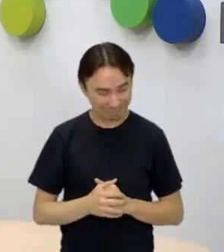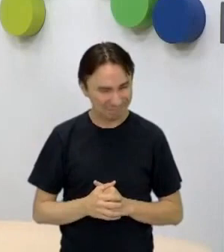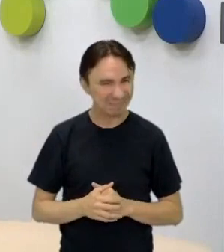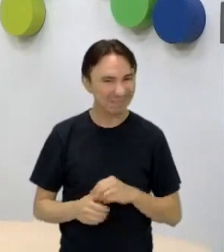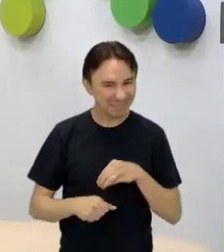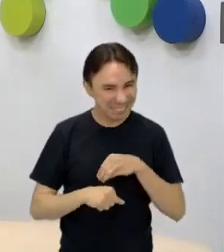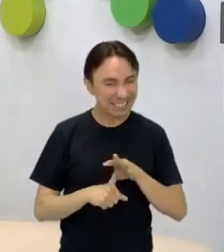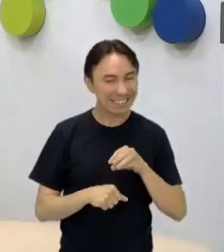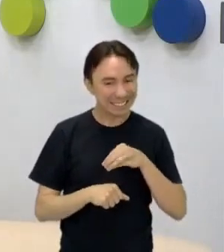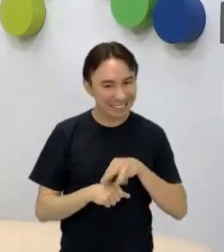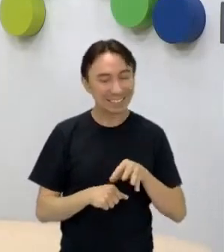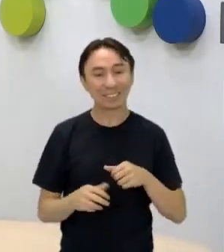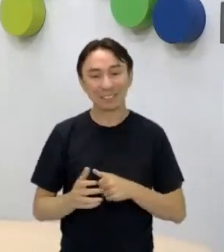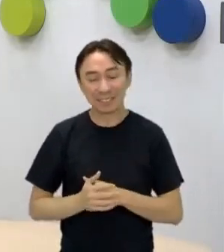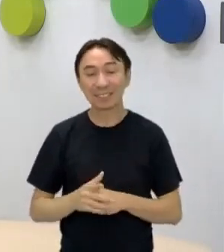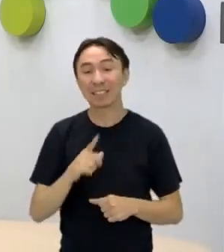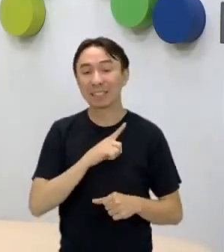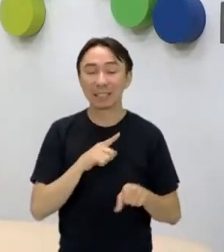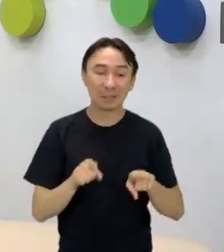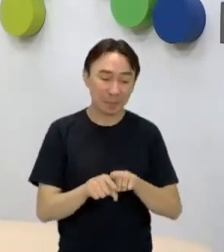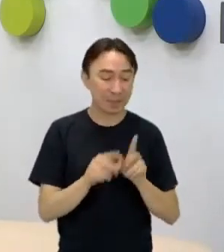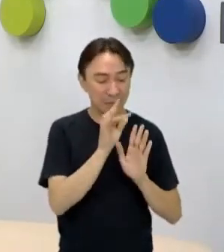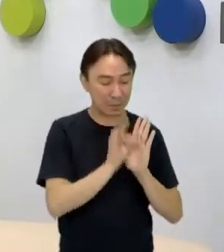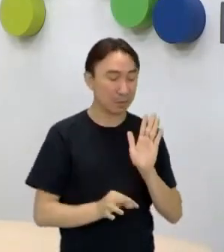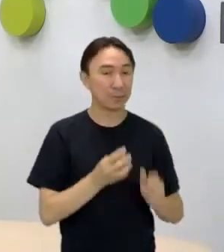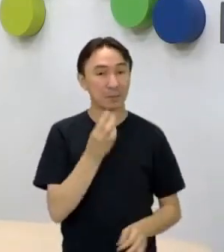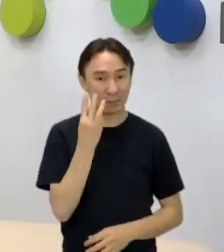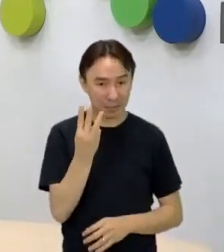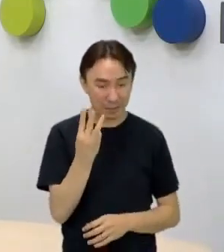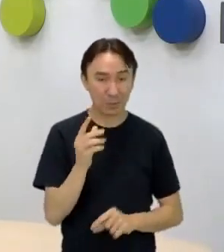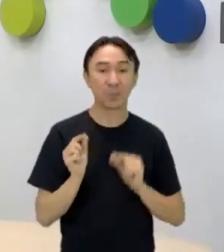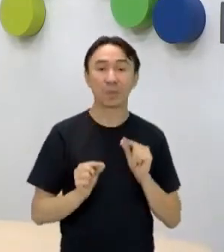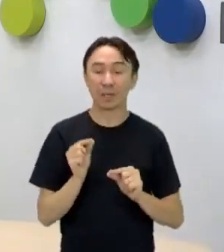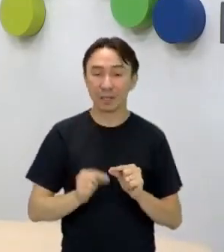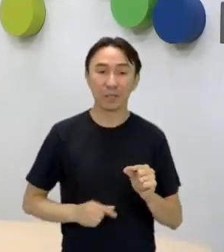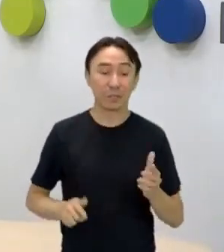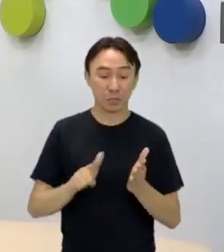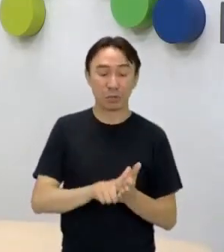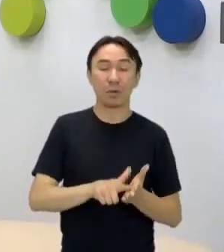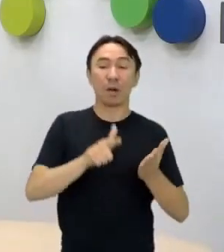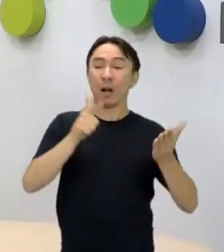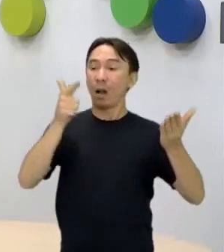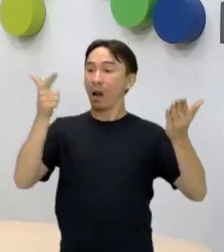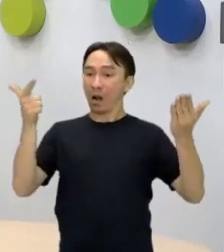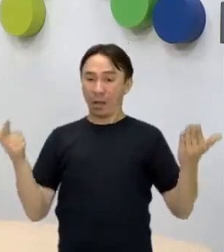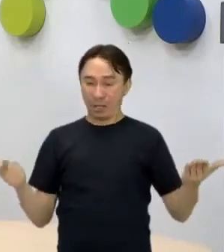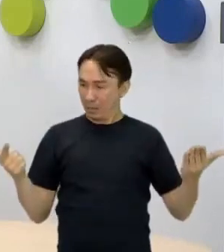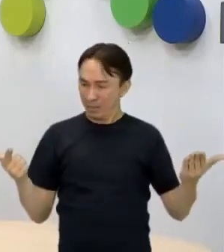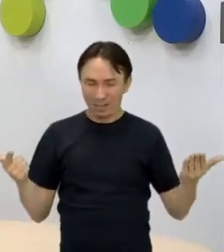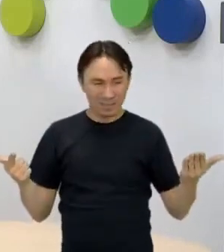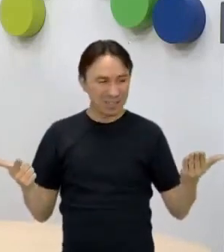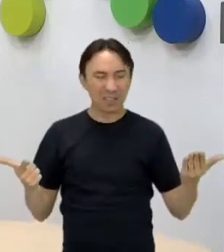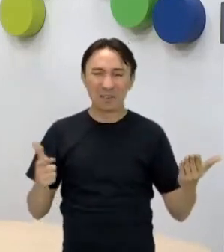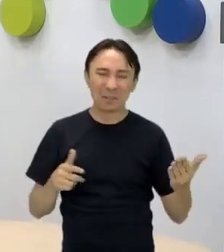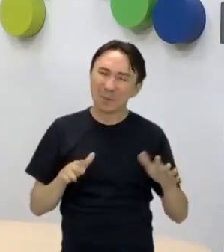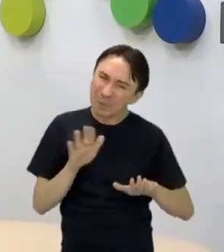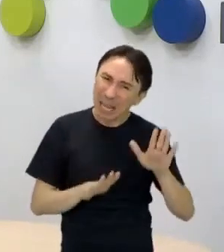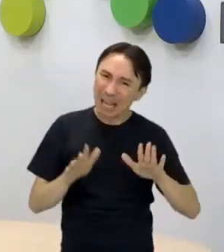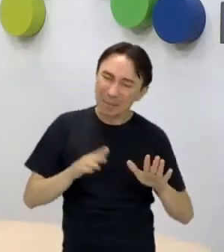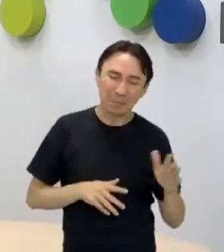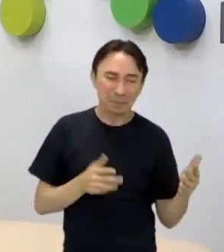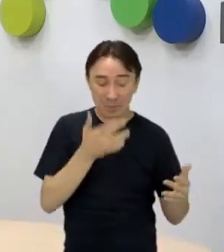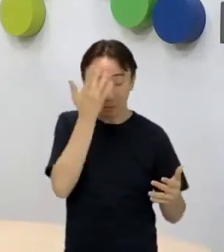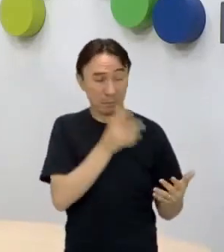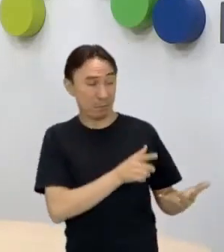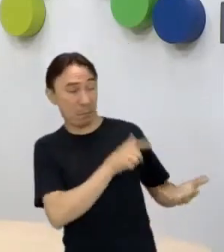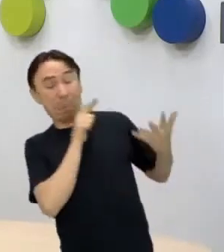próxima, o artigo 3 está falando dos jornais, que ele fala que quem está com o jornal aberto, cuidado para não roçar o nariz do que está ao lado,